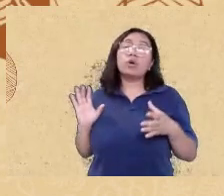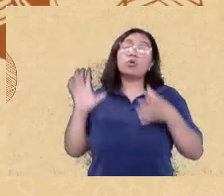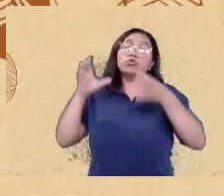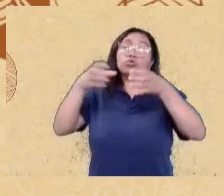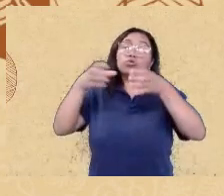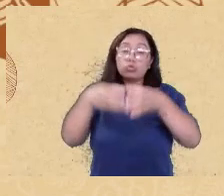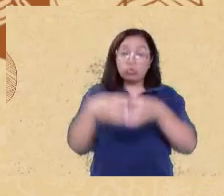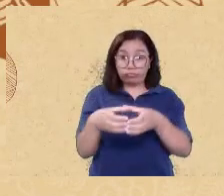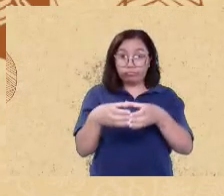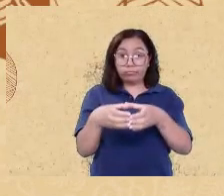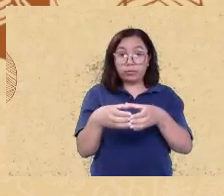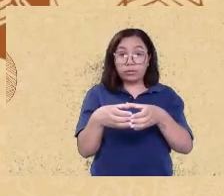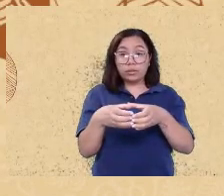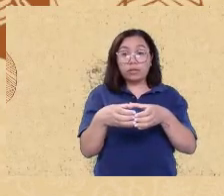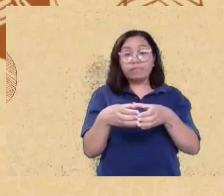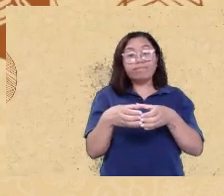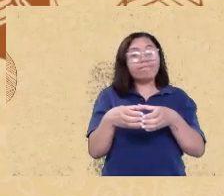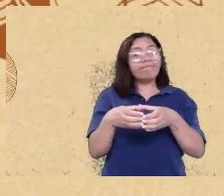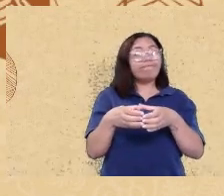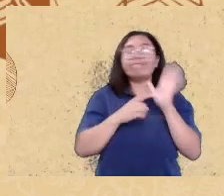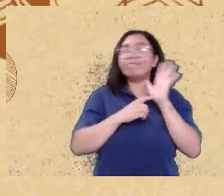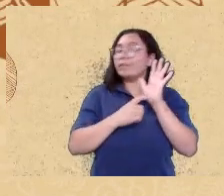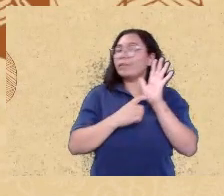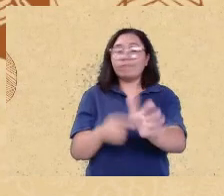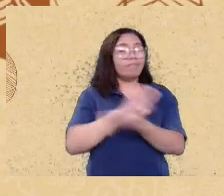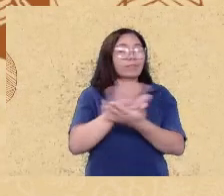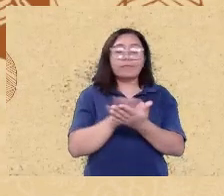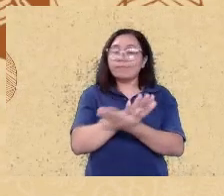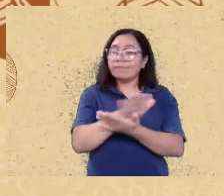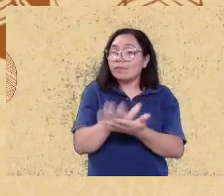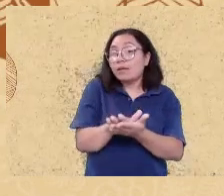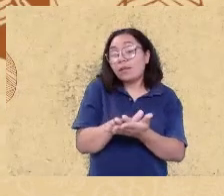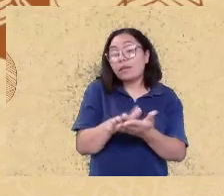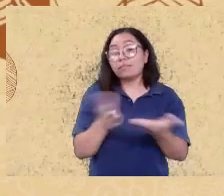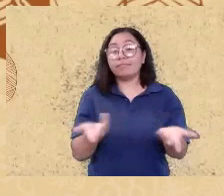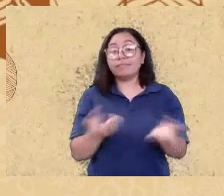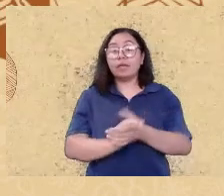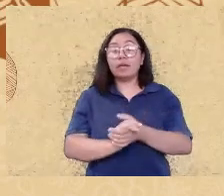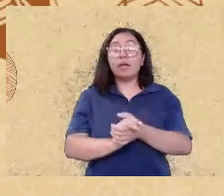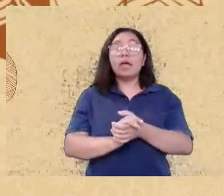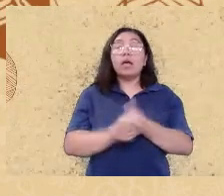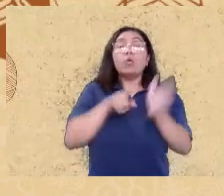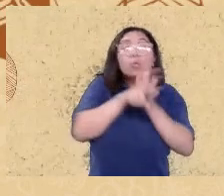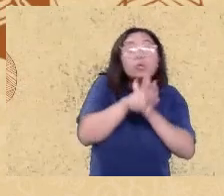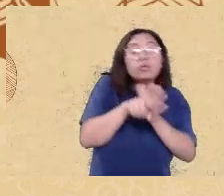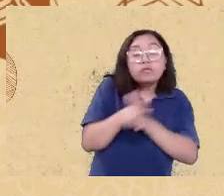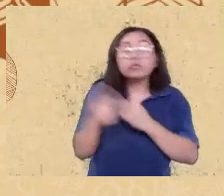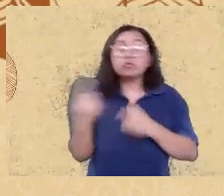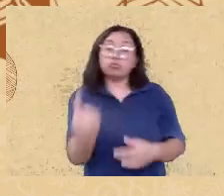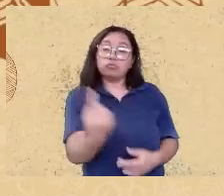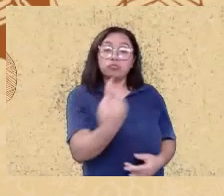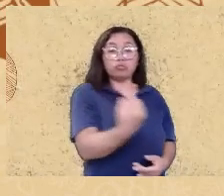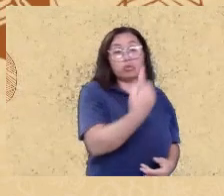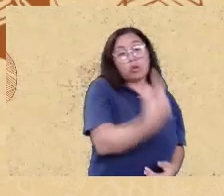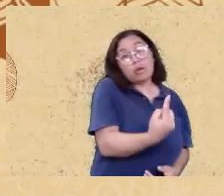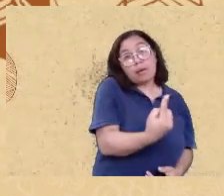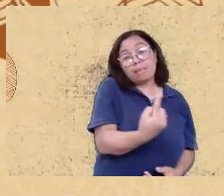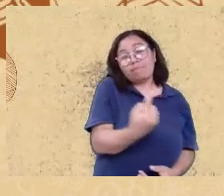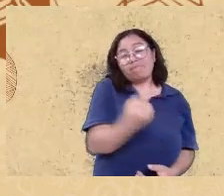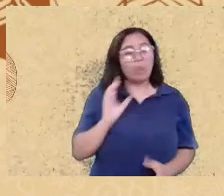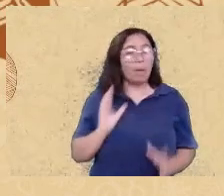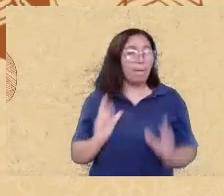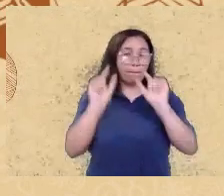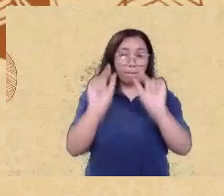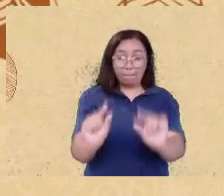não aparecerem no montante quantitativo e quando analisados individualmente aparece um percentual íntimo